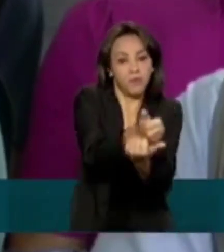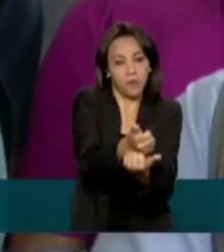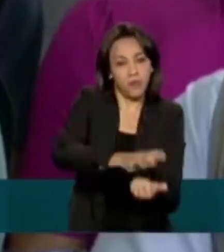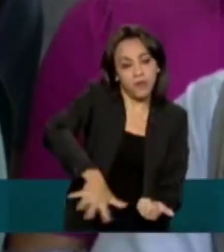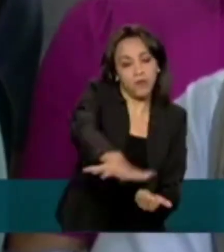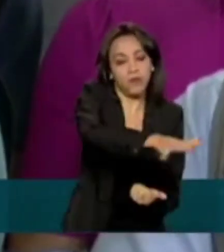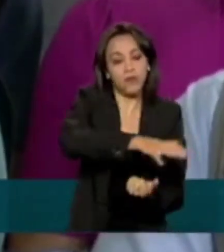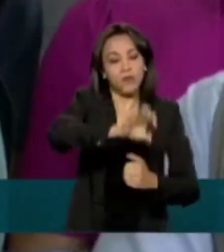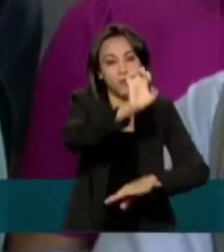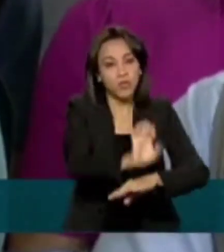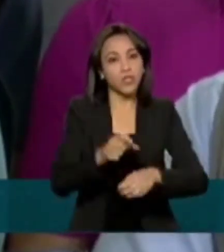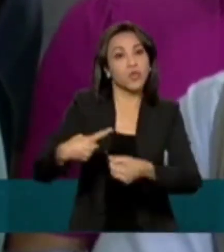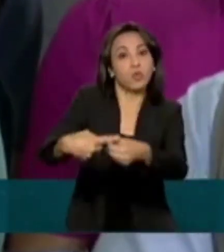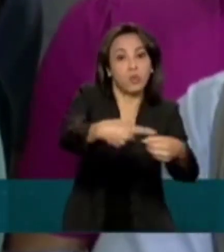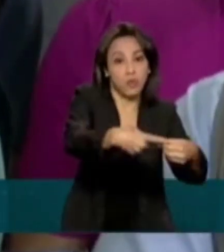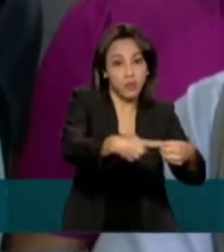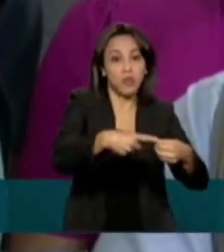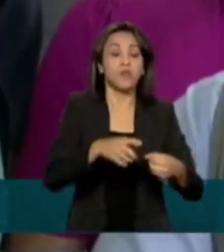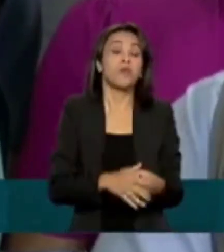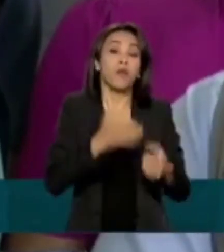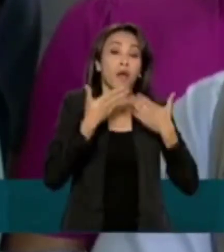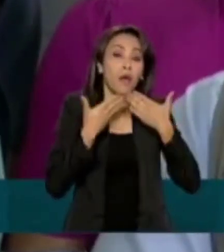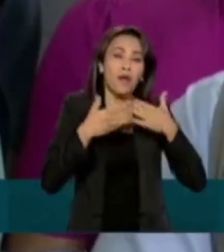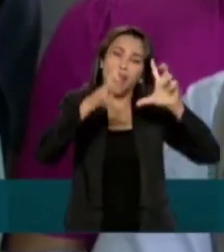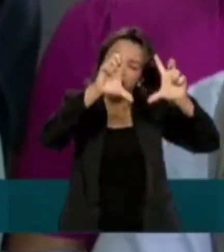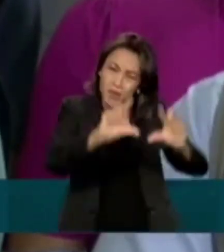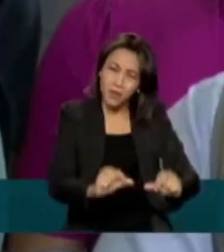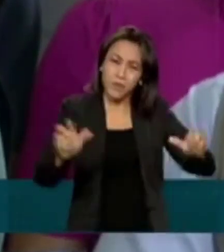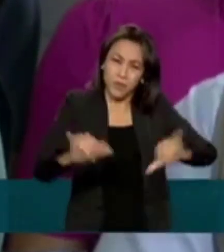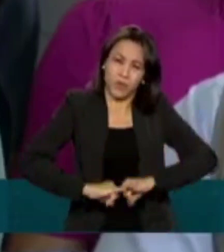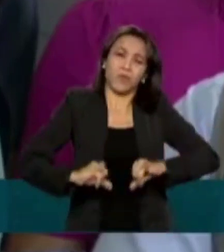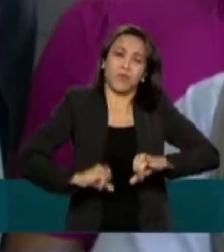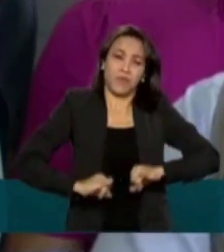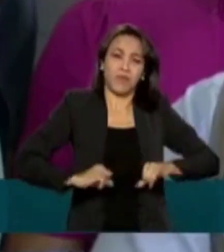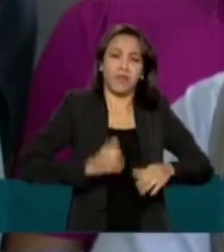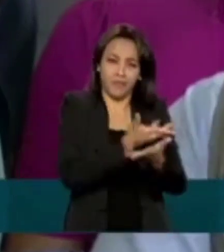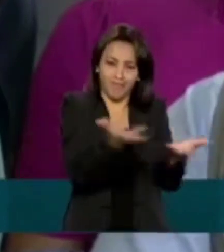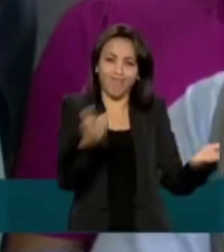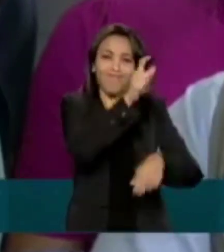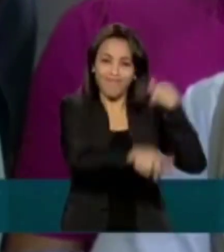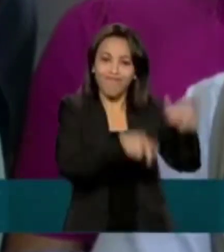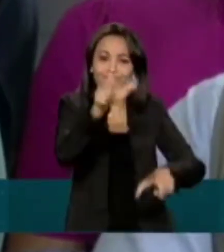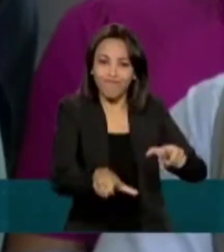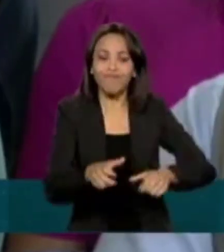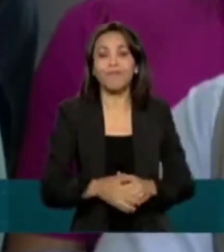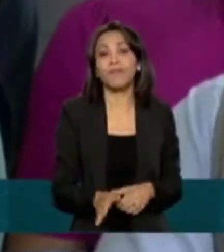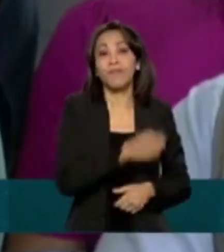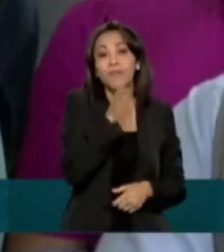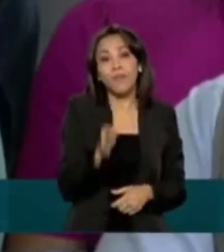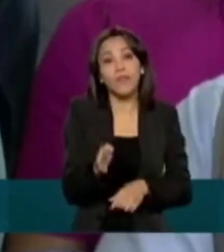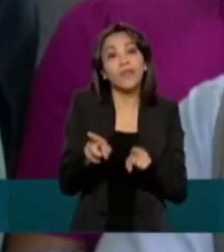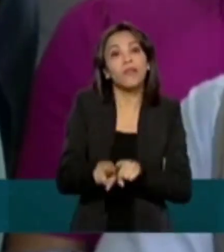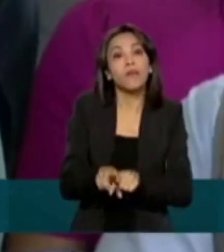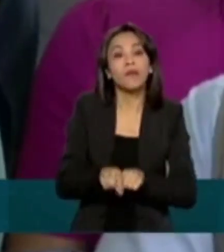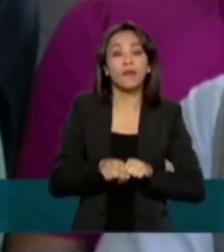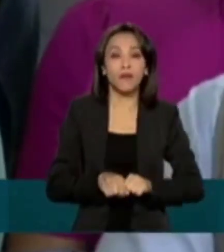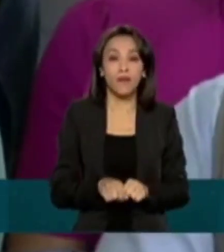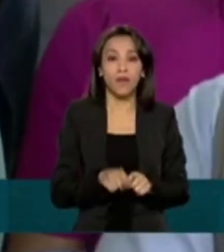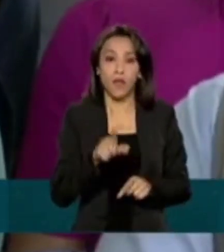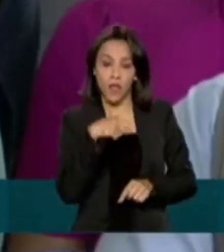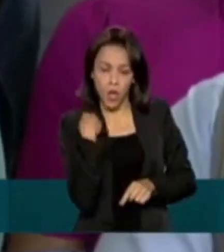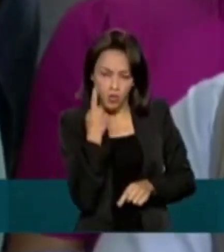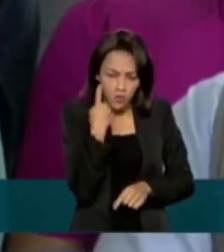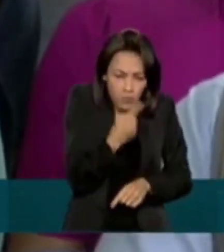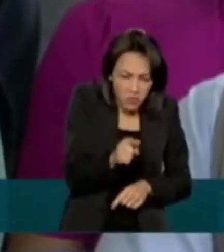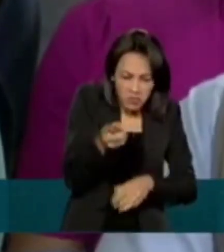e nós consigamos minorar o sofrimento da nossa população. Também verificamos os danos